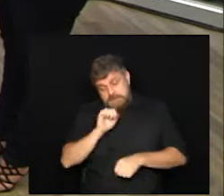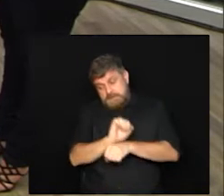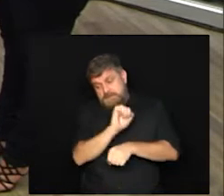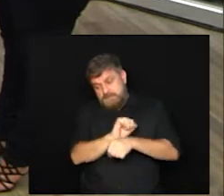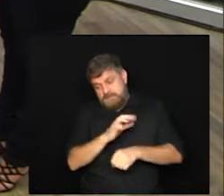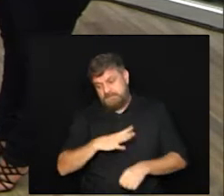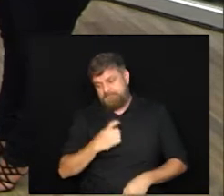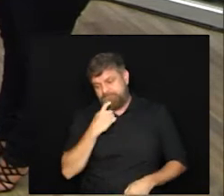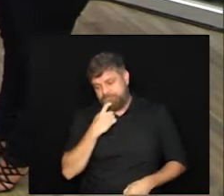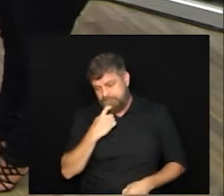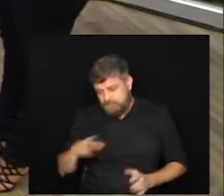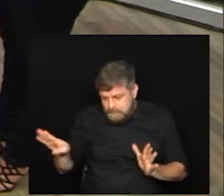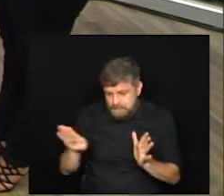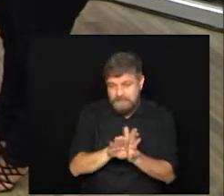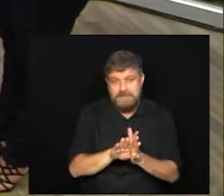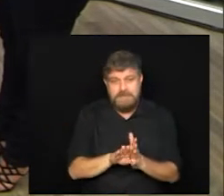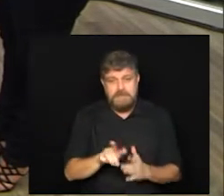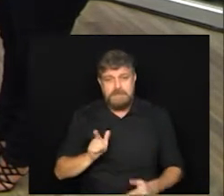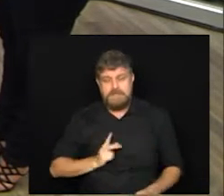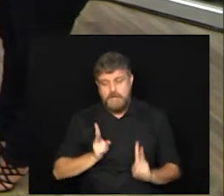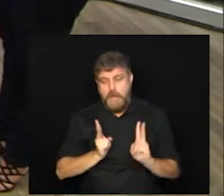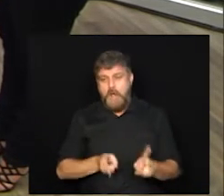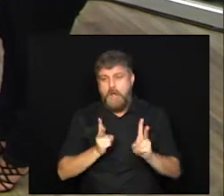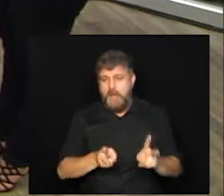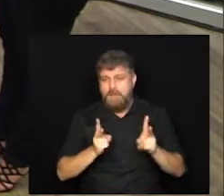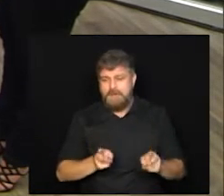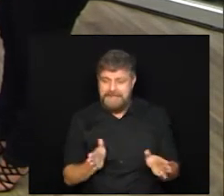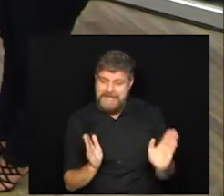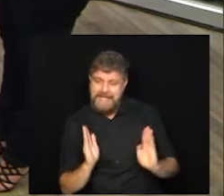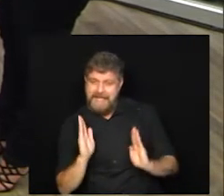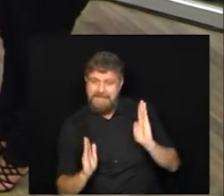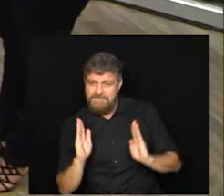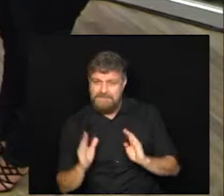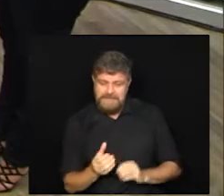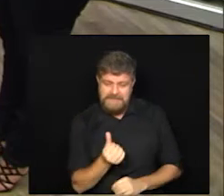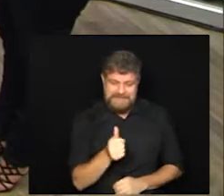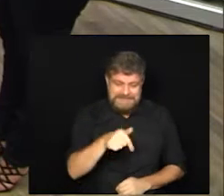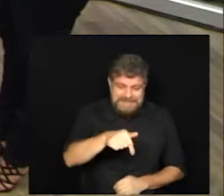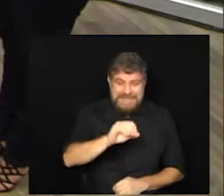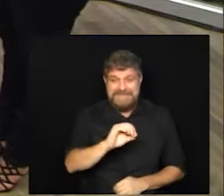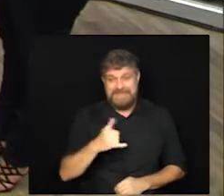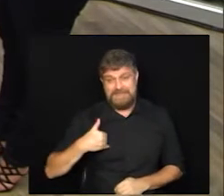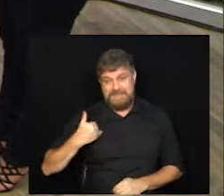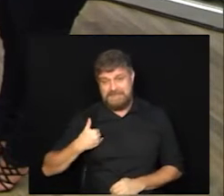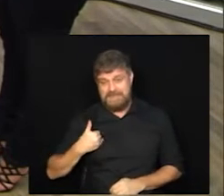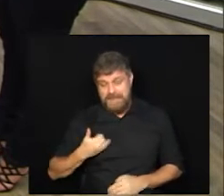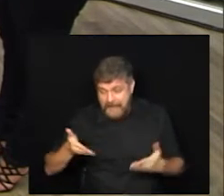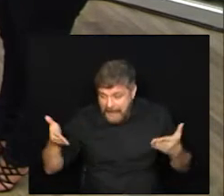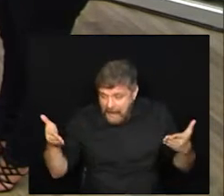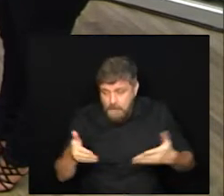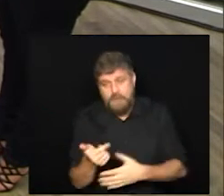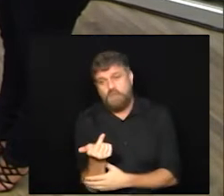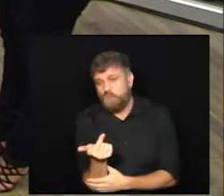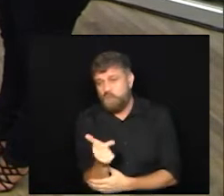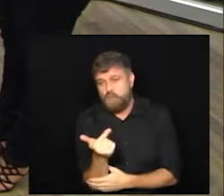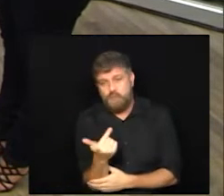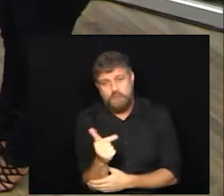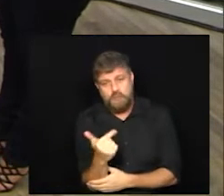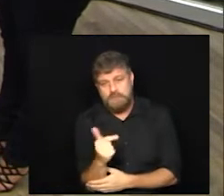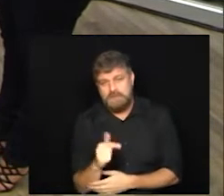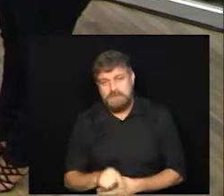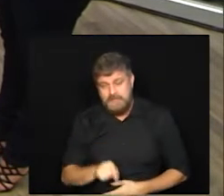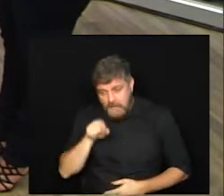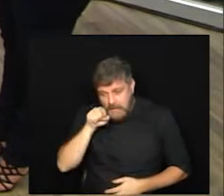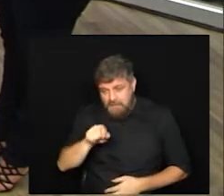que Campinas receba. Então, Campinas continua aí na faixa etária dos 70 anos, mas neste momento não tem dose. Mas